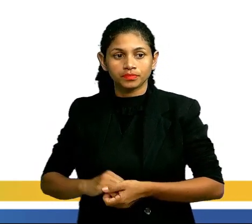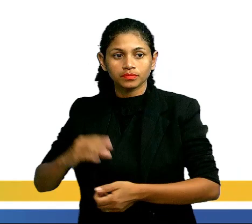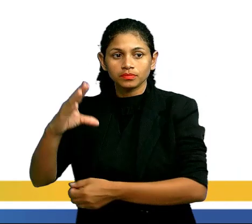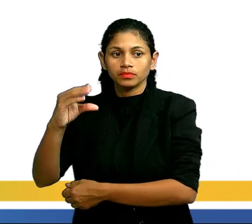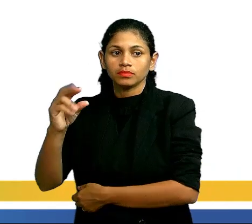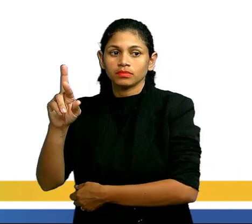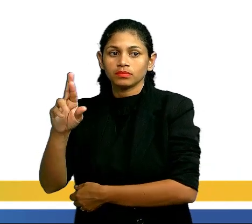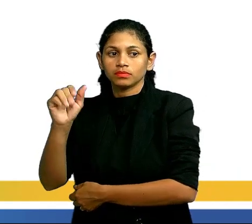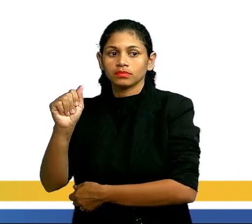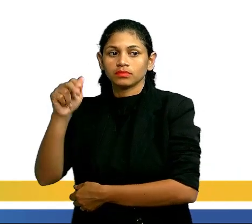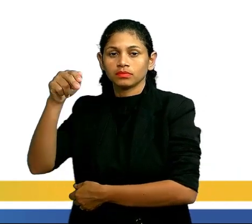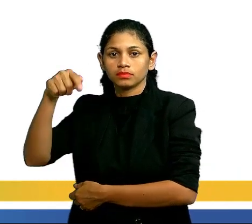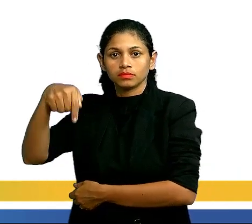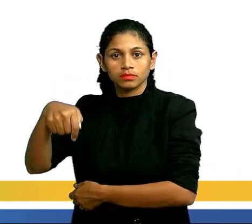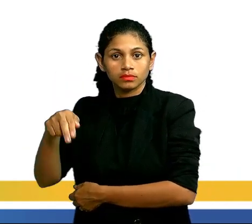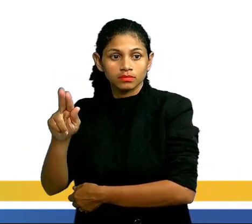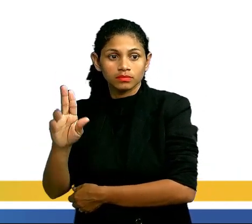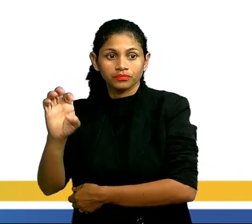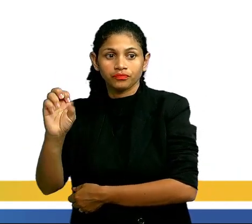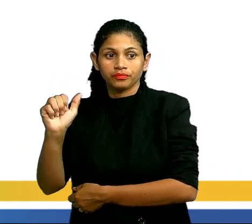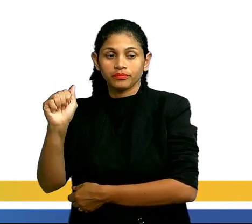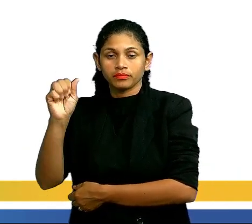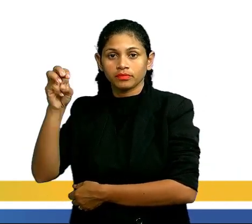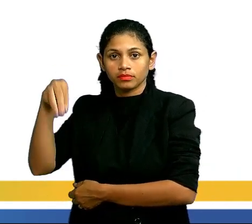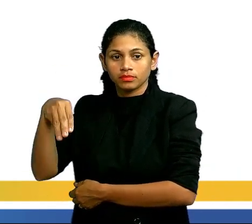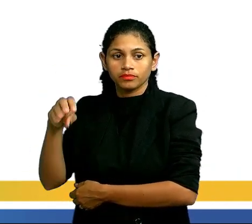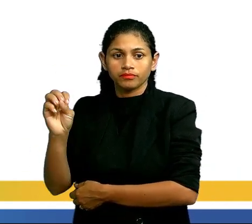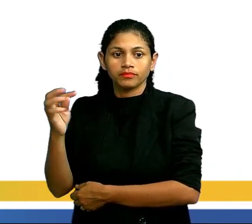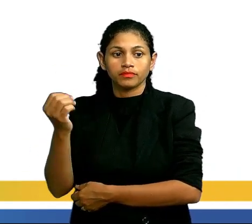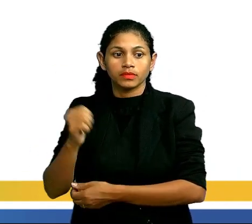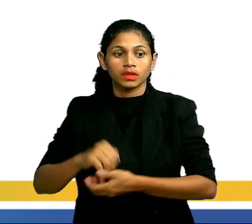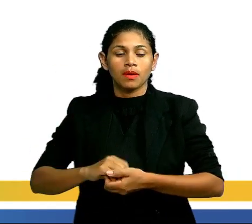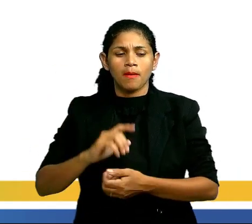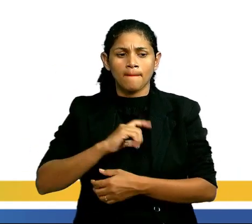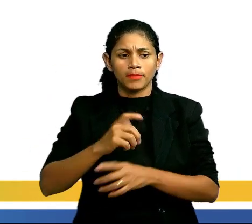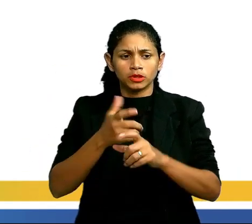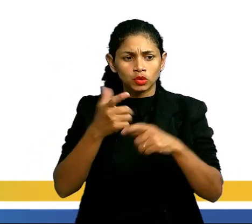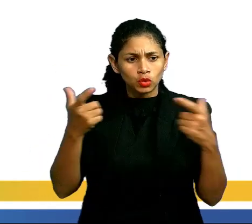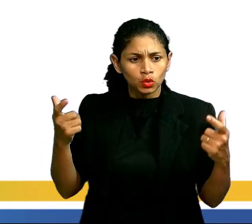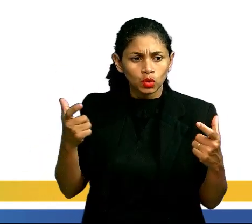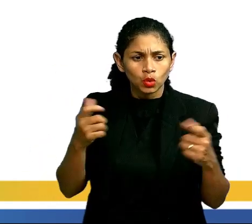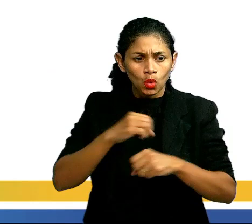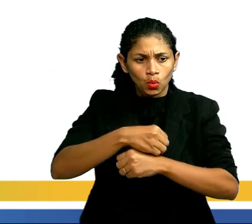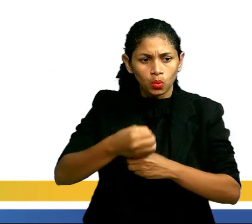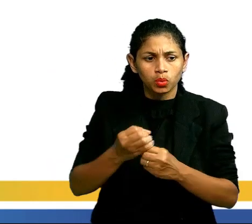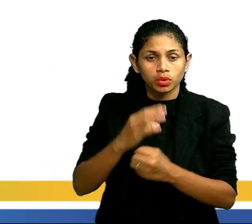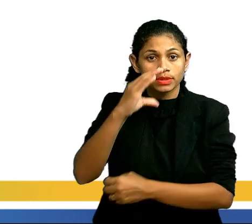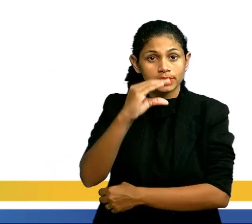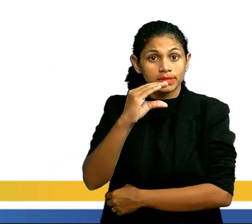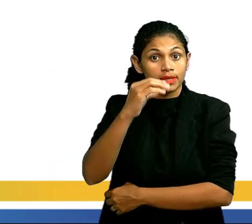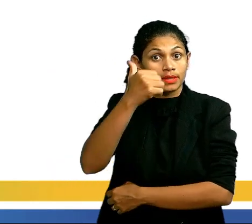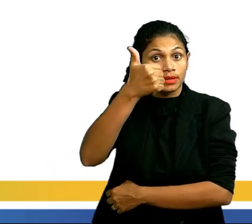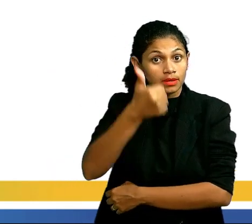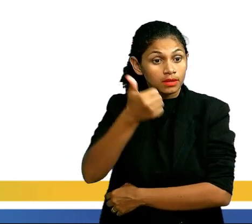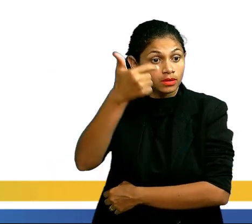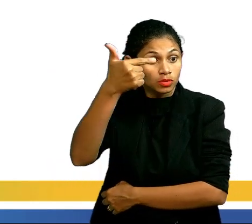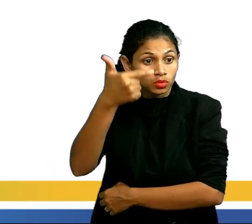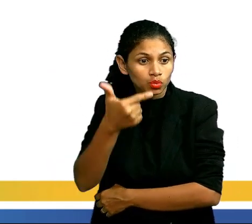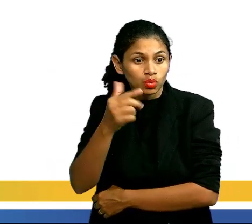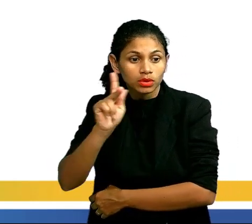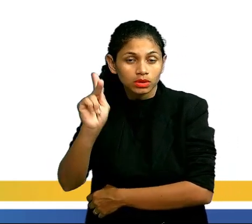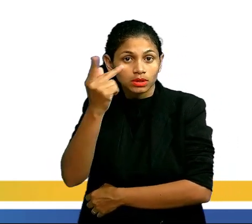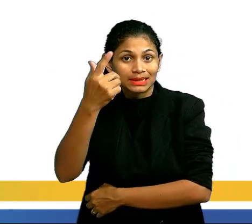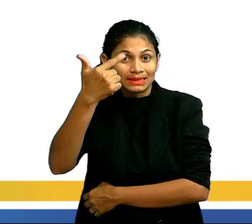justamente fazer isso. Peguei uma molécula grande, C12H26, 12 carbonos, e perceba que eu produzi moléculas